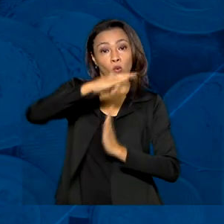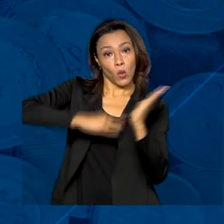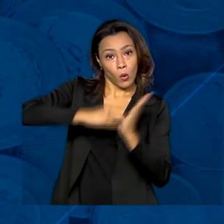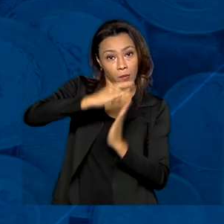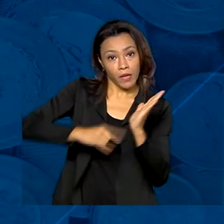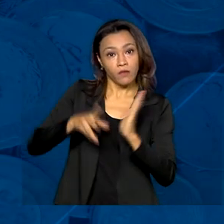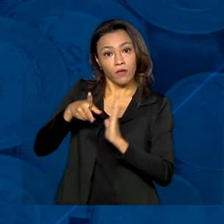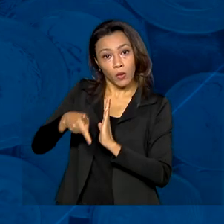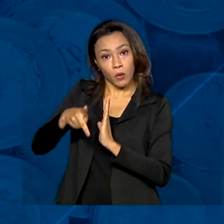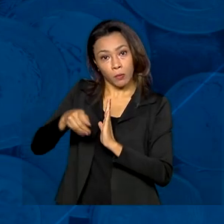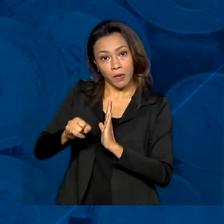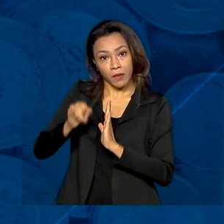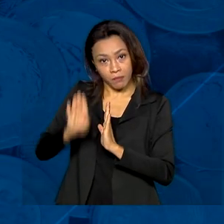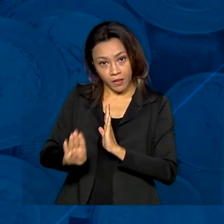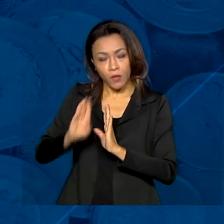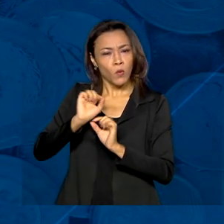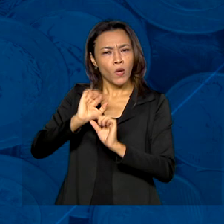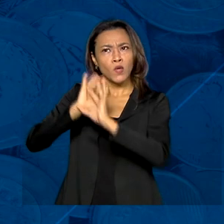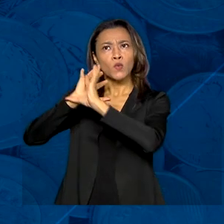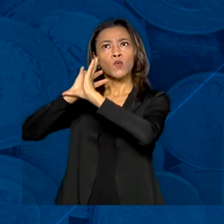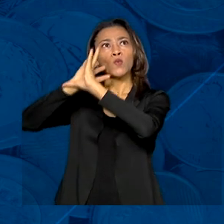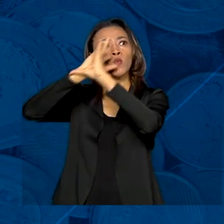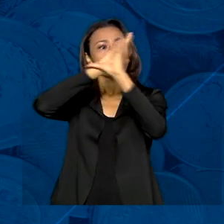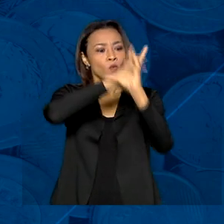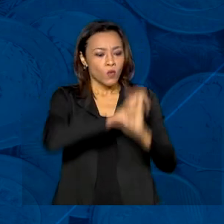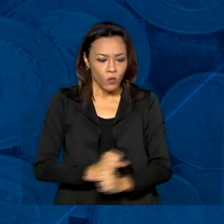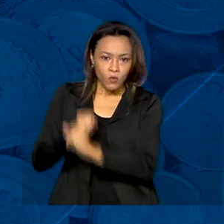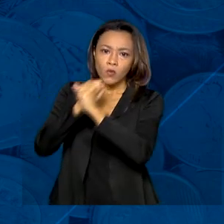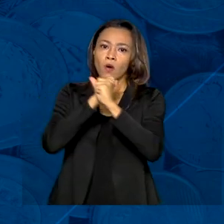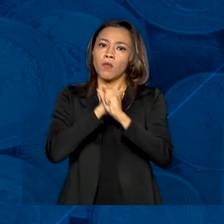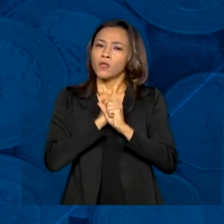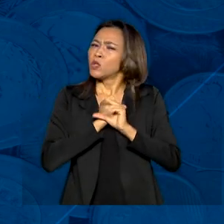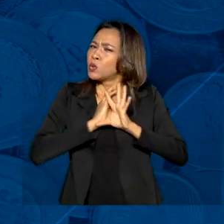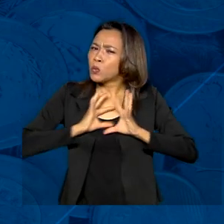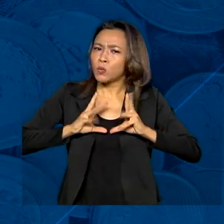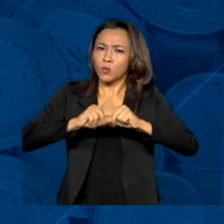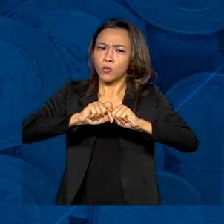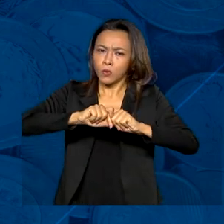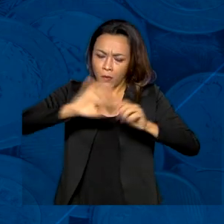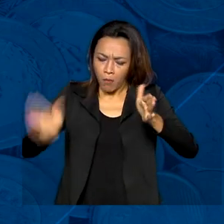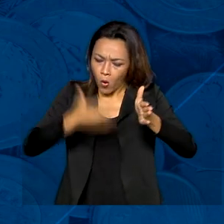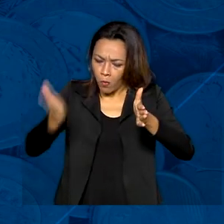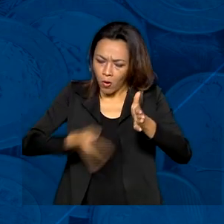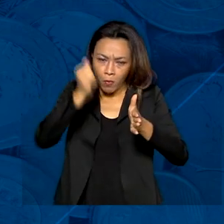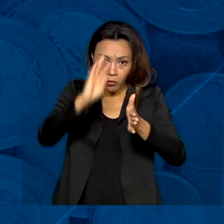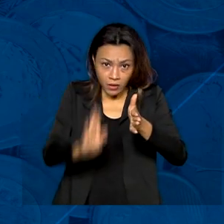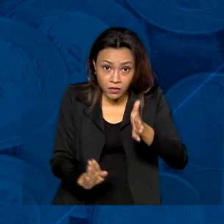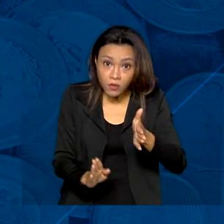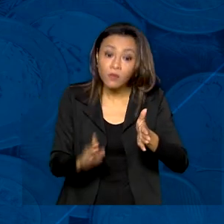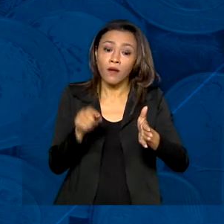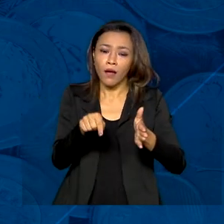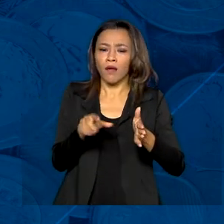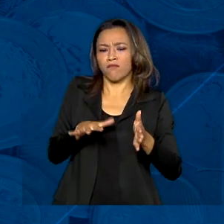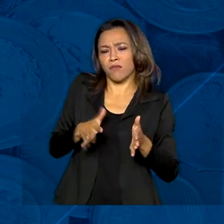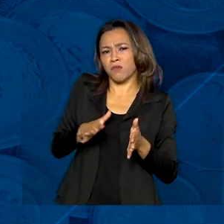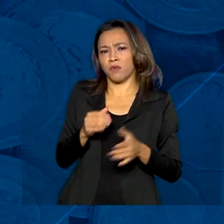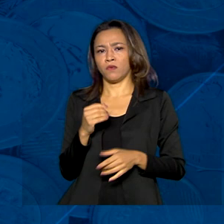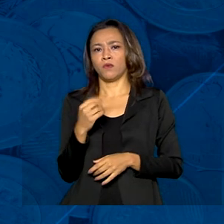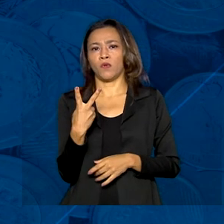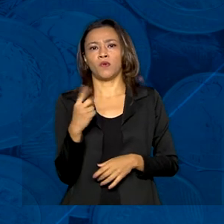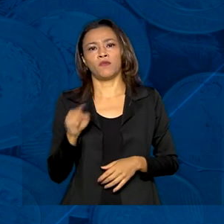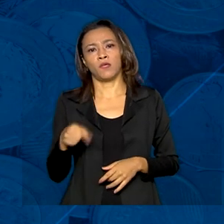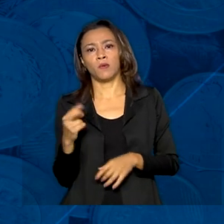2022, que é a soma de todos os bens e serviços produzidos no Brasil, deve ficar em torno de 2